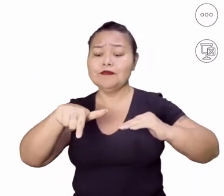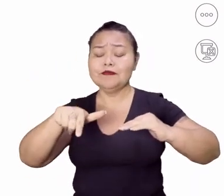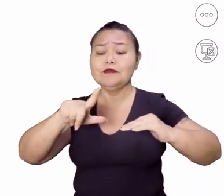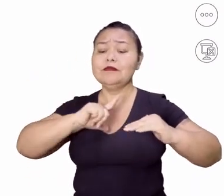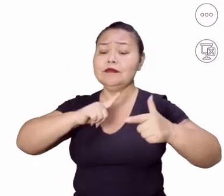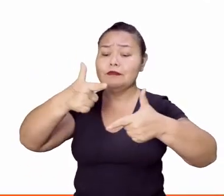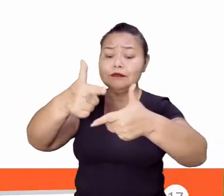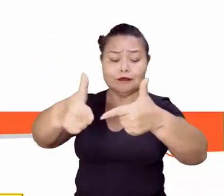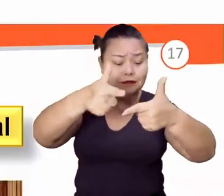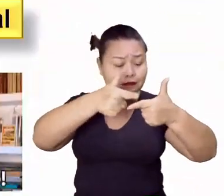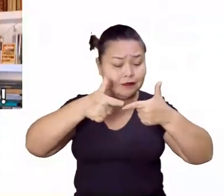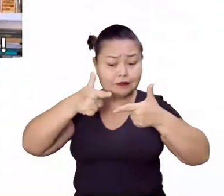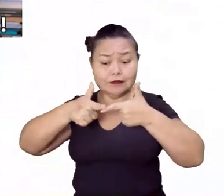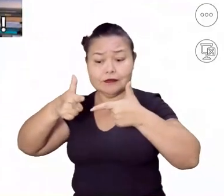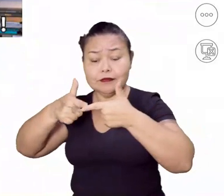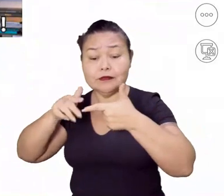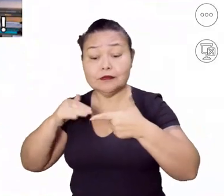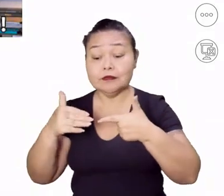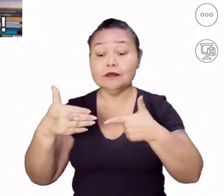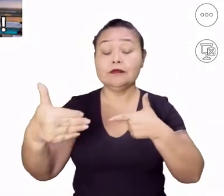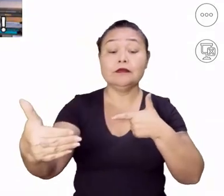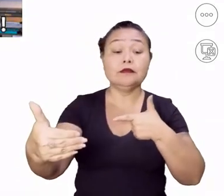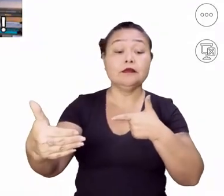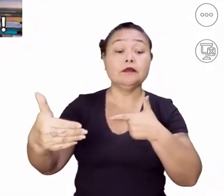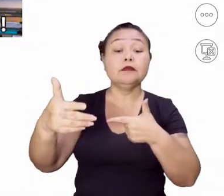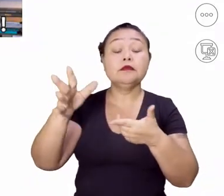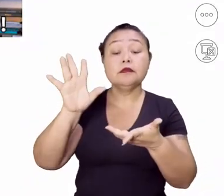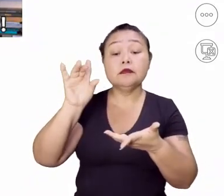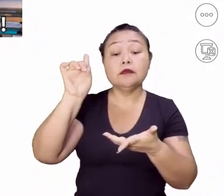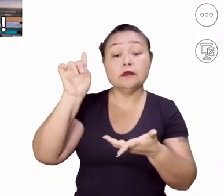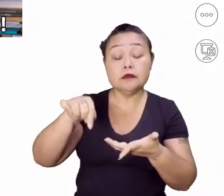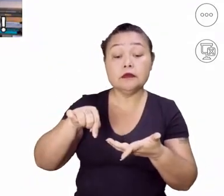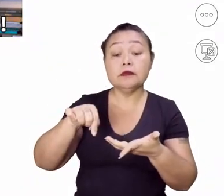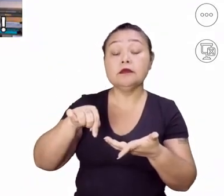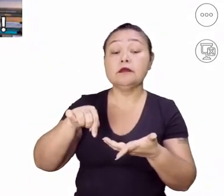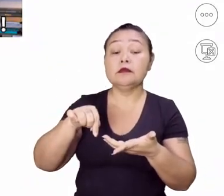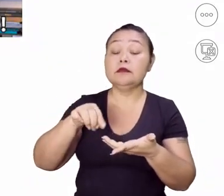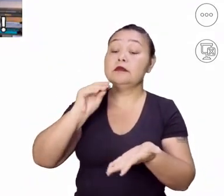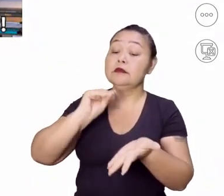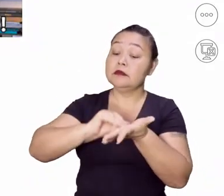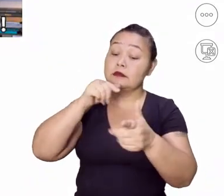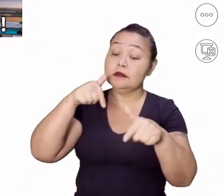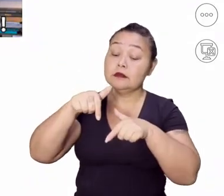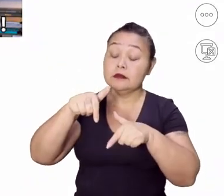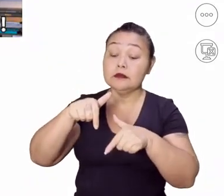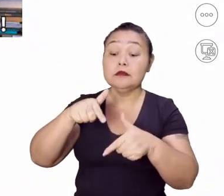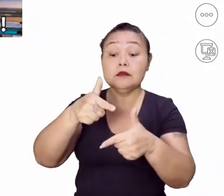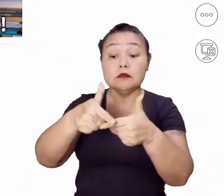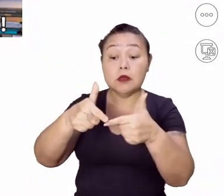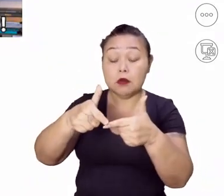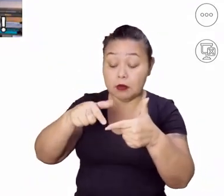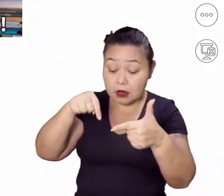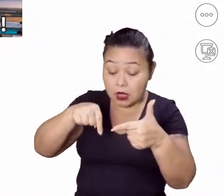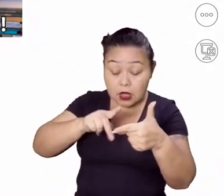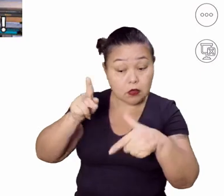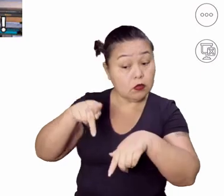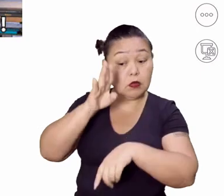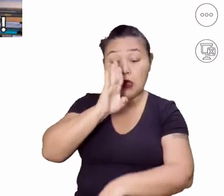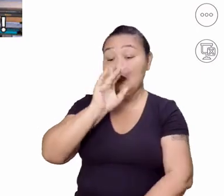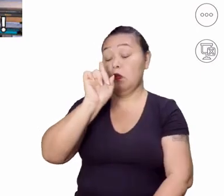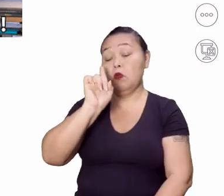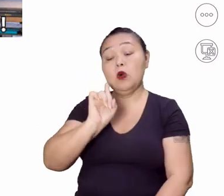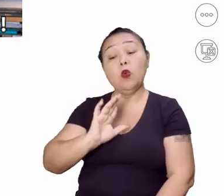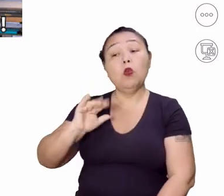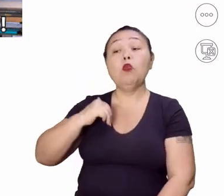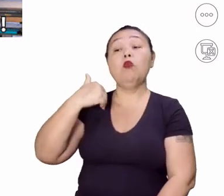crises no mercado de trabalho, né? Então, o problema do desemprego é um problema do mundo, não é só no Brasil